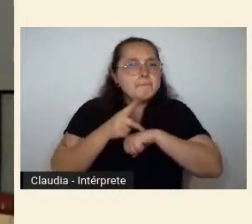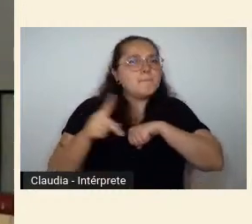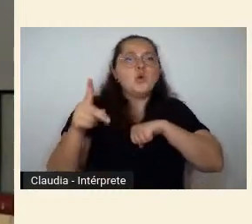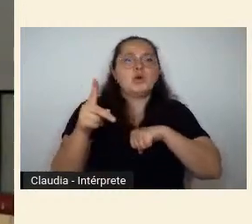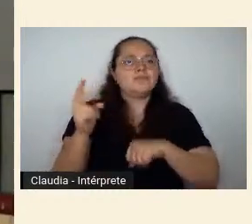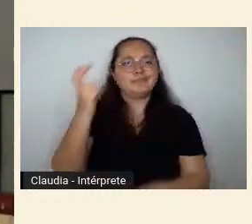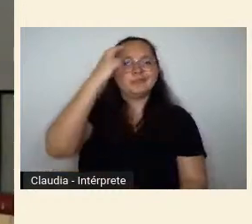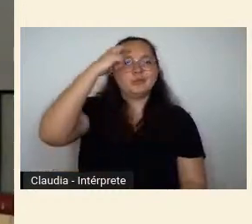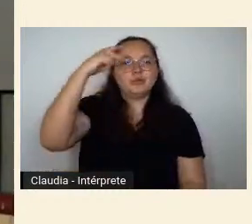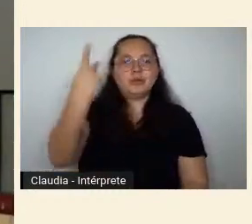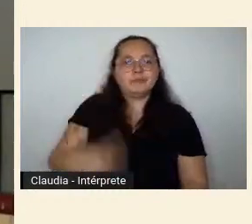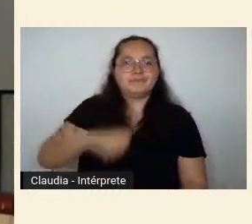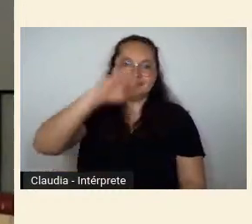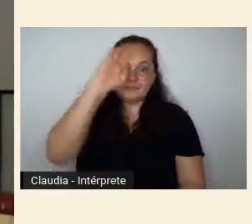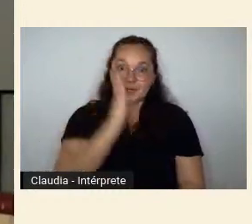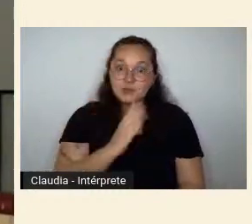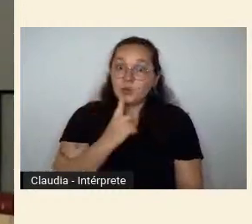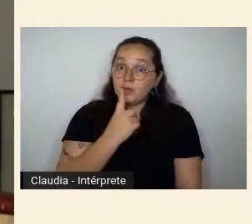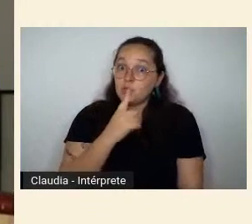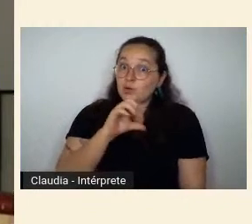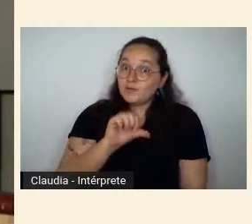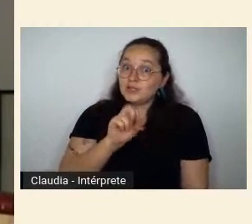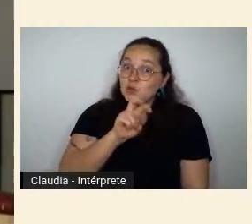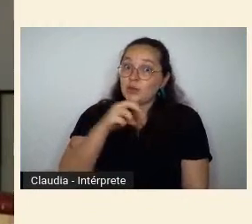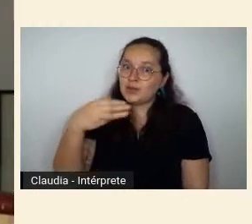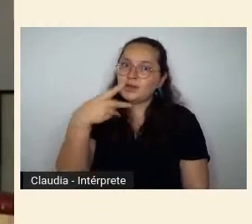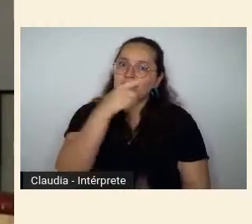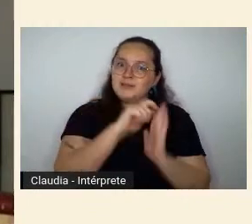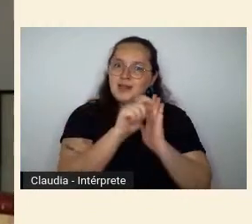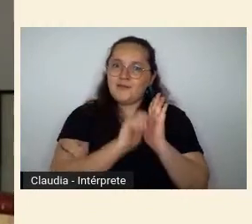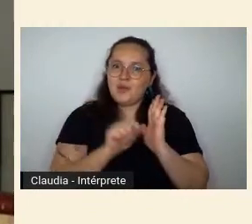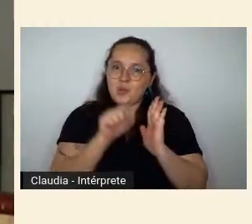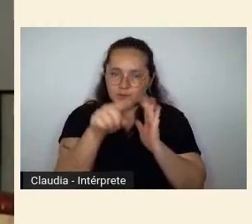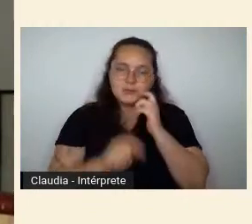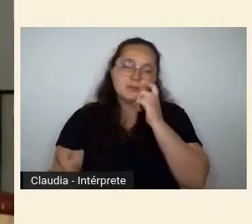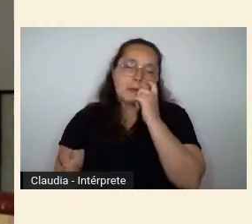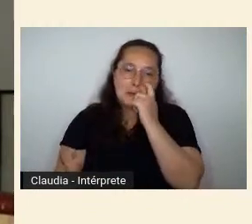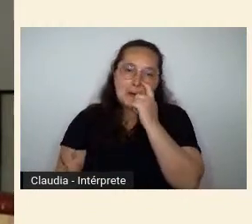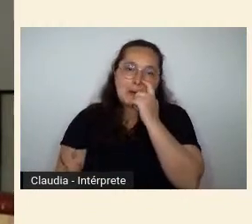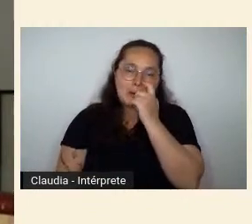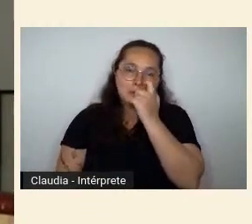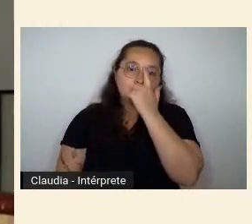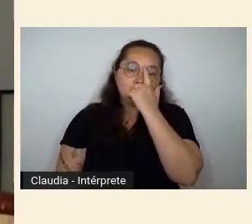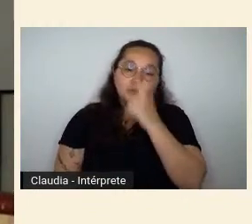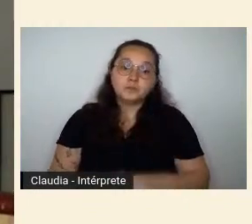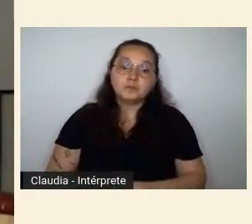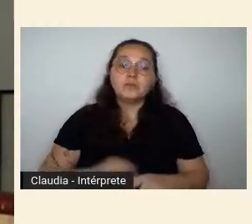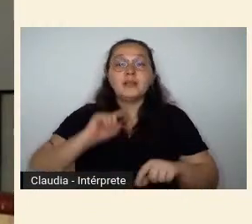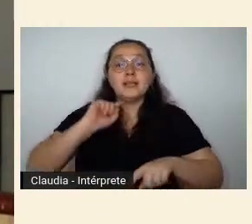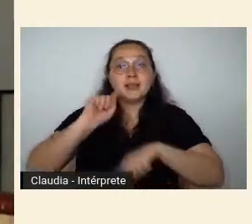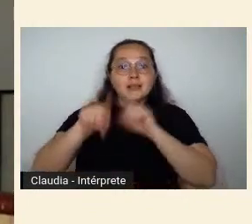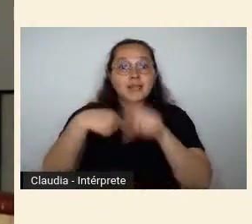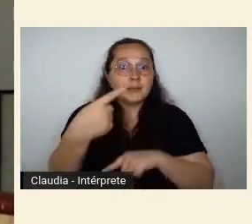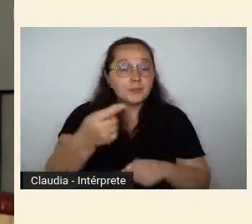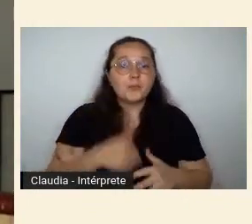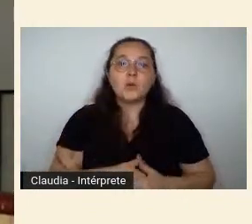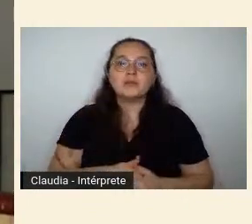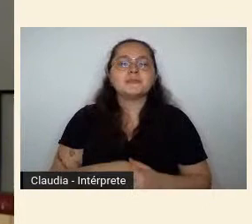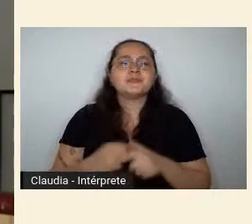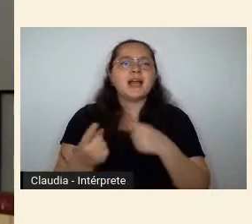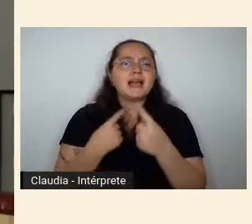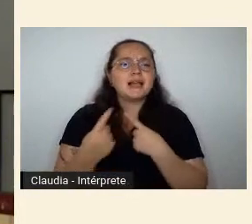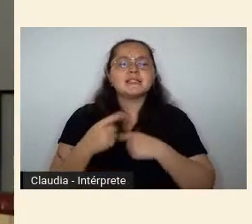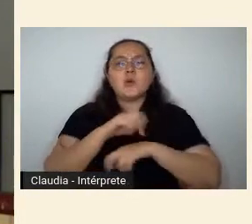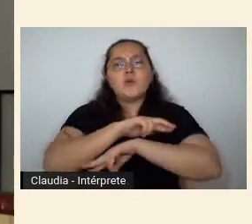53 assim o mesmo arquivo que expõe os limites do modernismo de matriz paulista em relação a uma série de outras